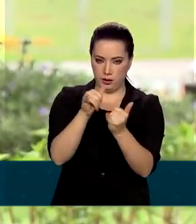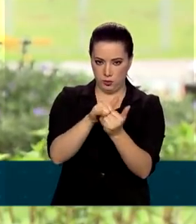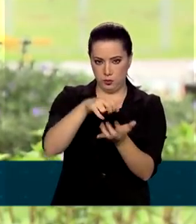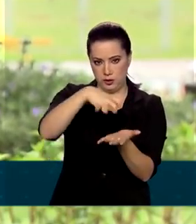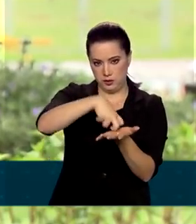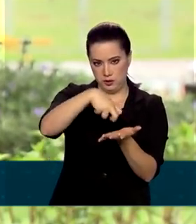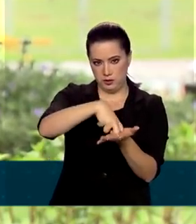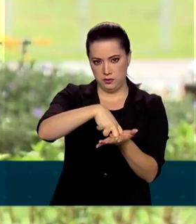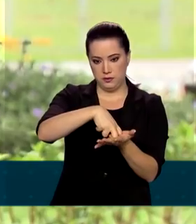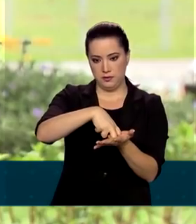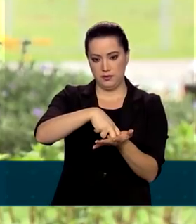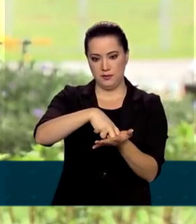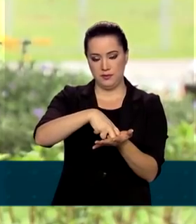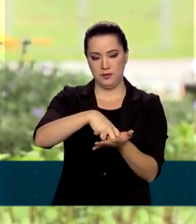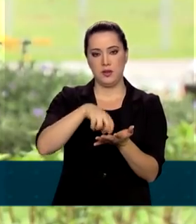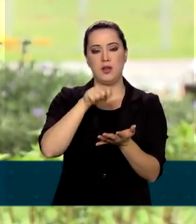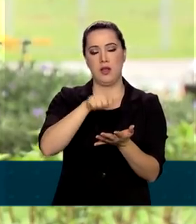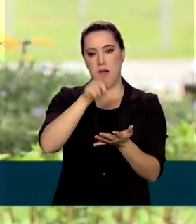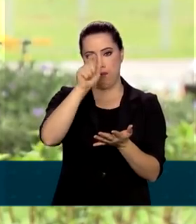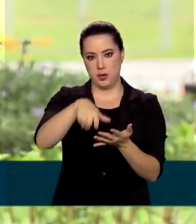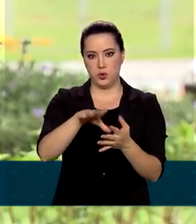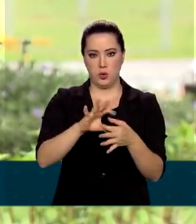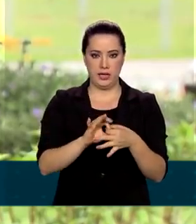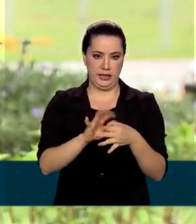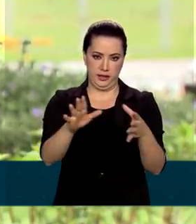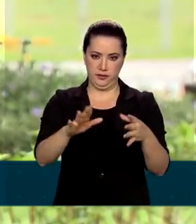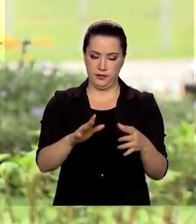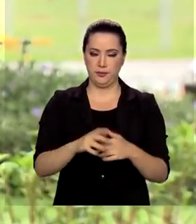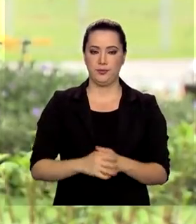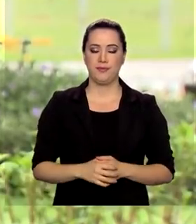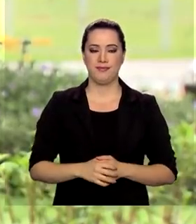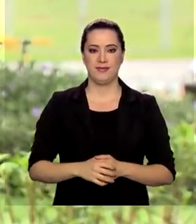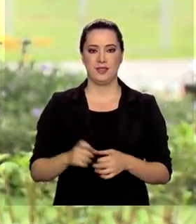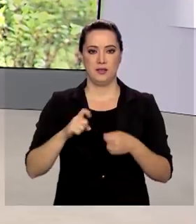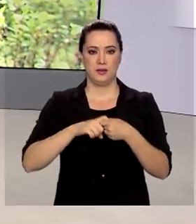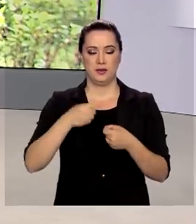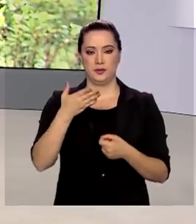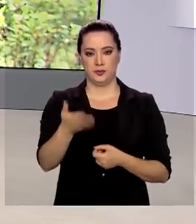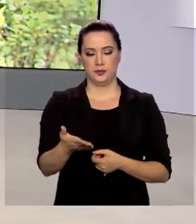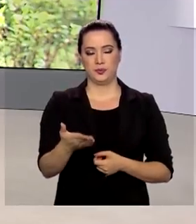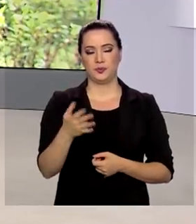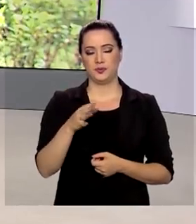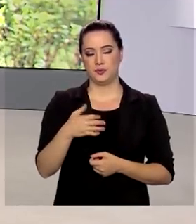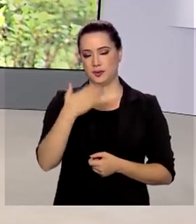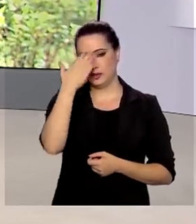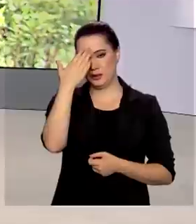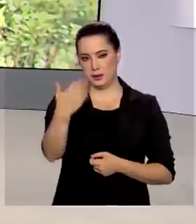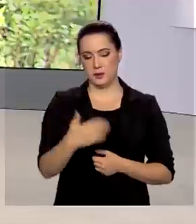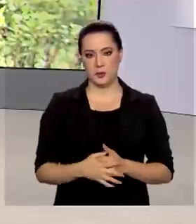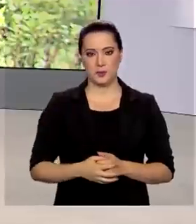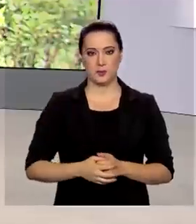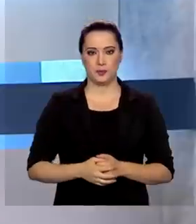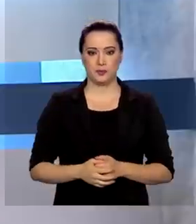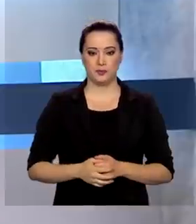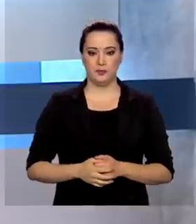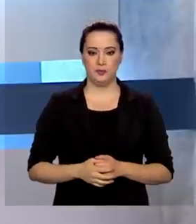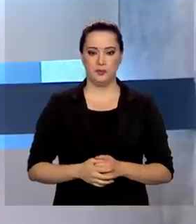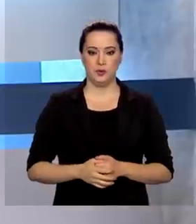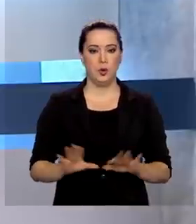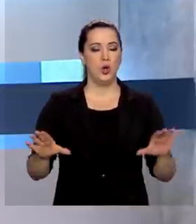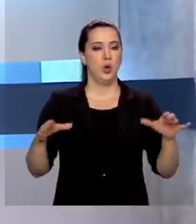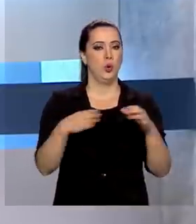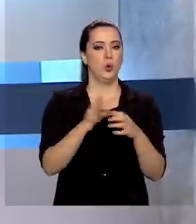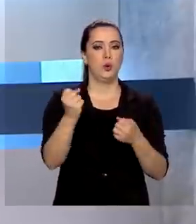deixar a prisão. Volto com você no estúdio, Manuela. Muito obrigada, Gabriela. O